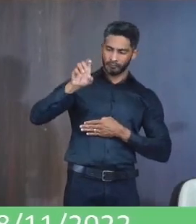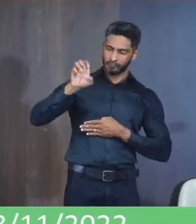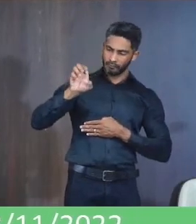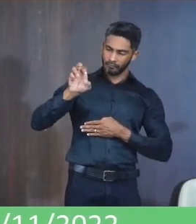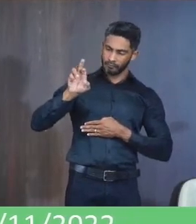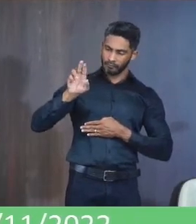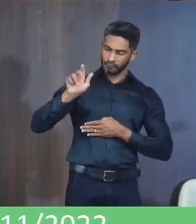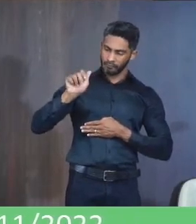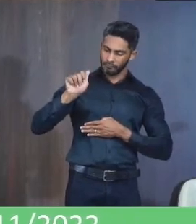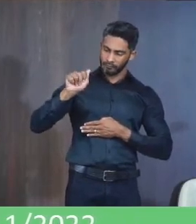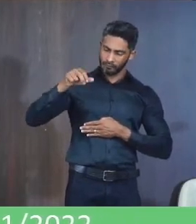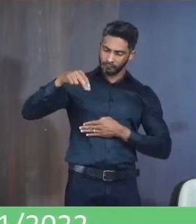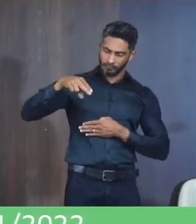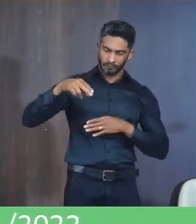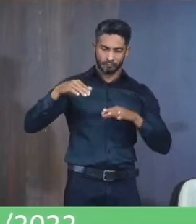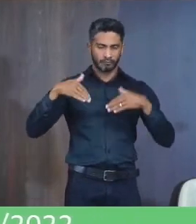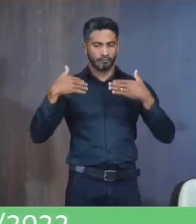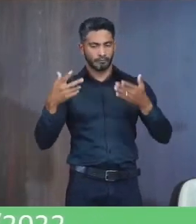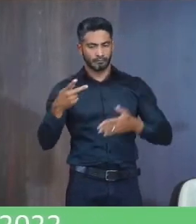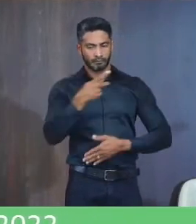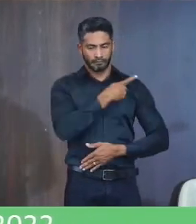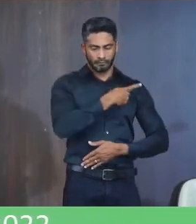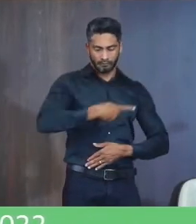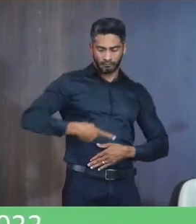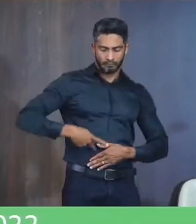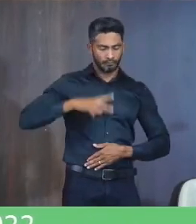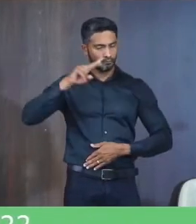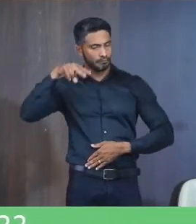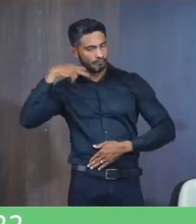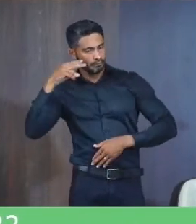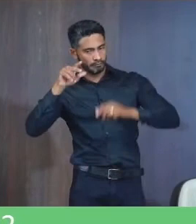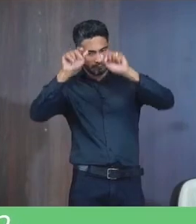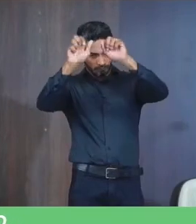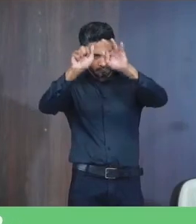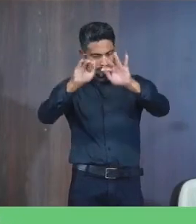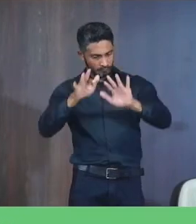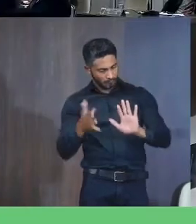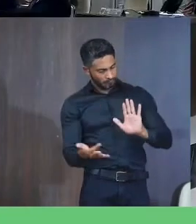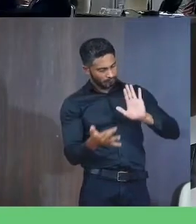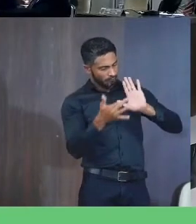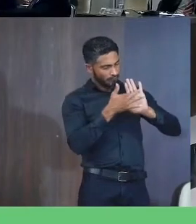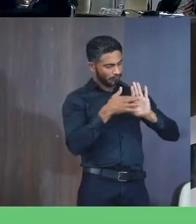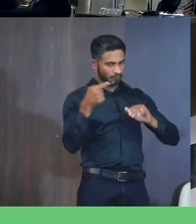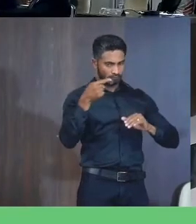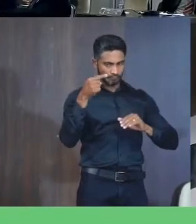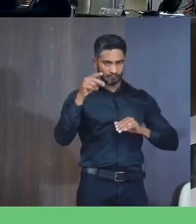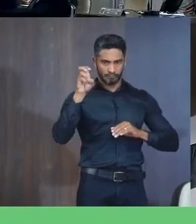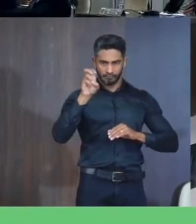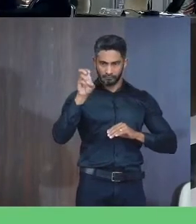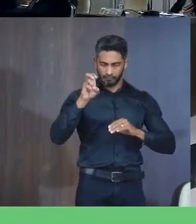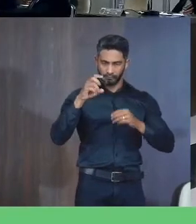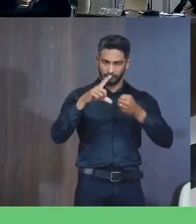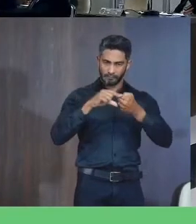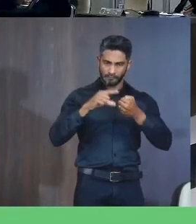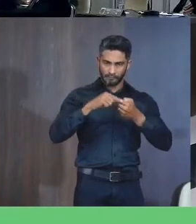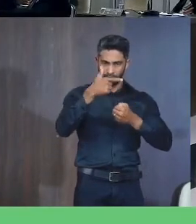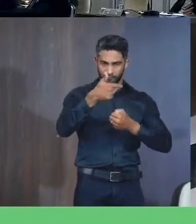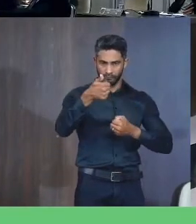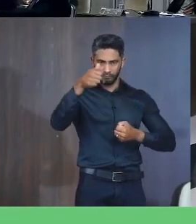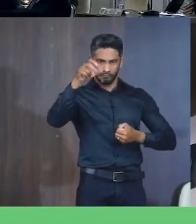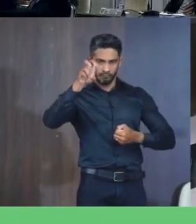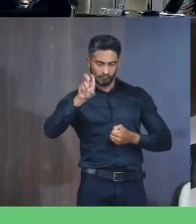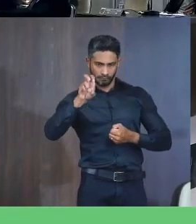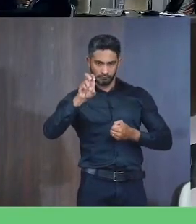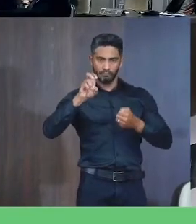Dos Reis Excelentíssimo Senhor Presidente O vereador Que subscreve Vem na forma regimental Com base no parágrafo 5º Do artigo 215 Do regimento